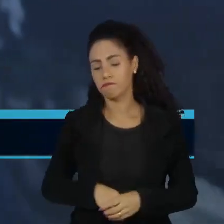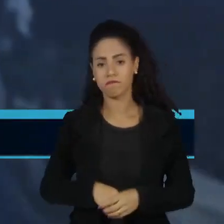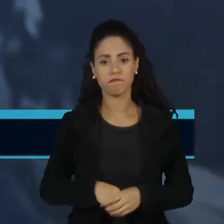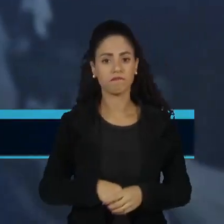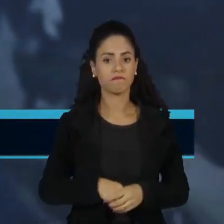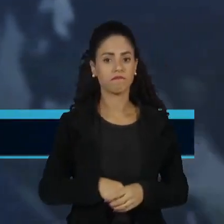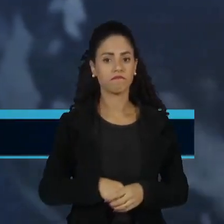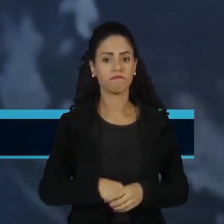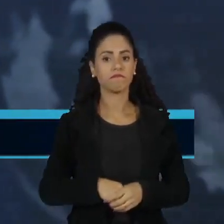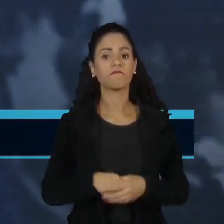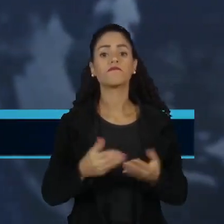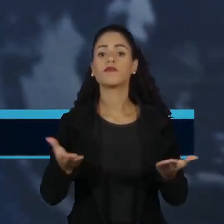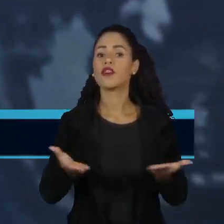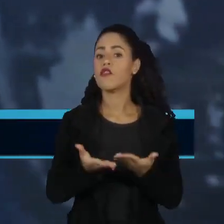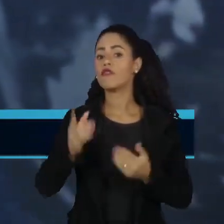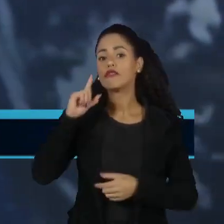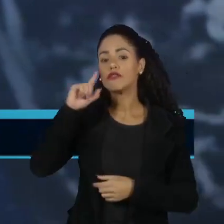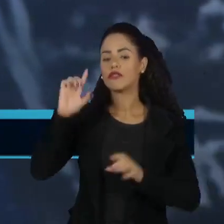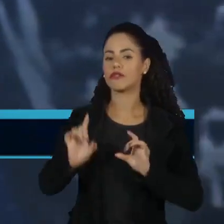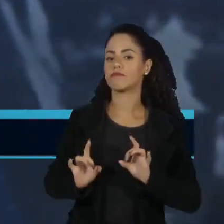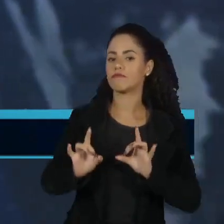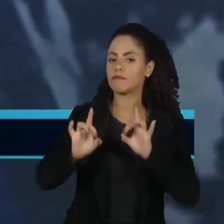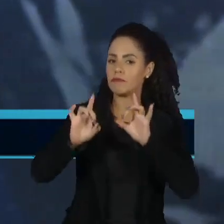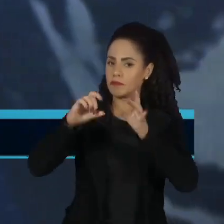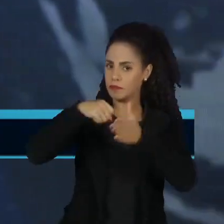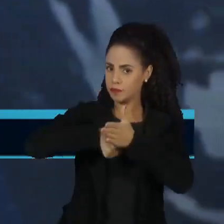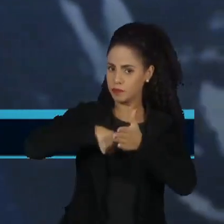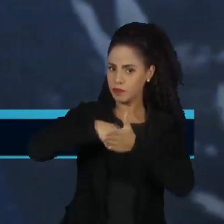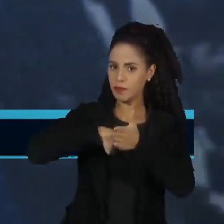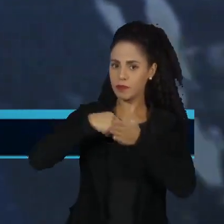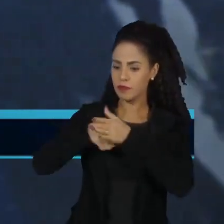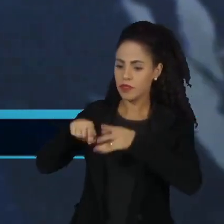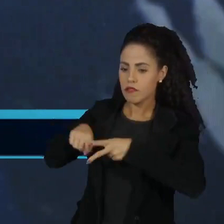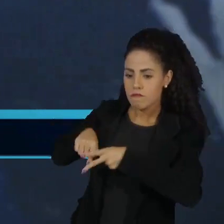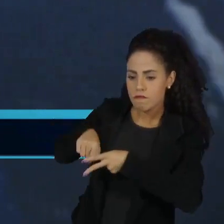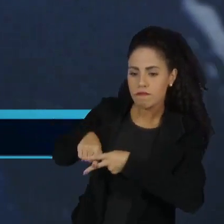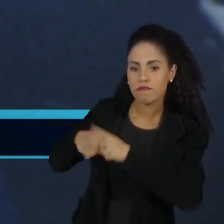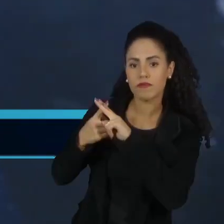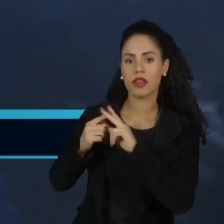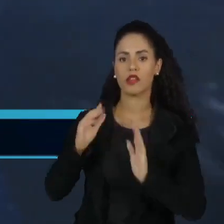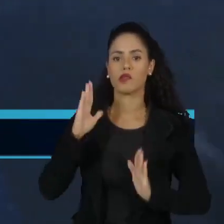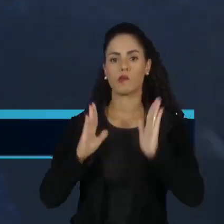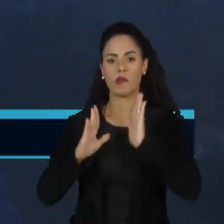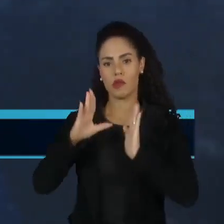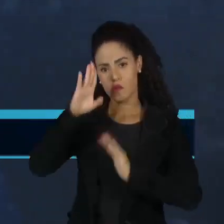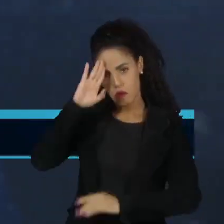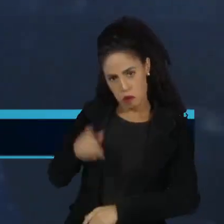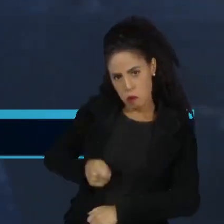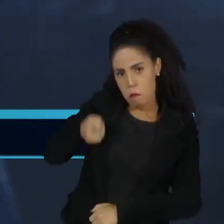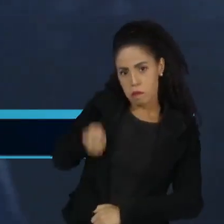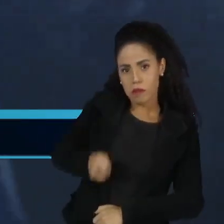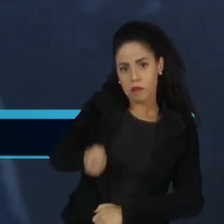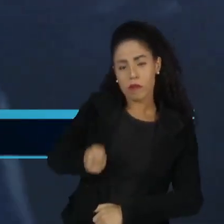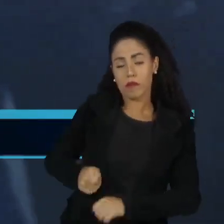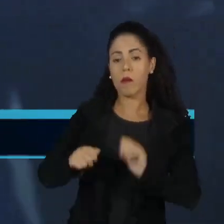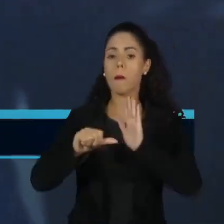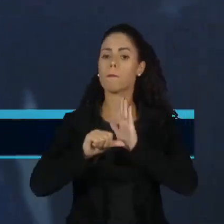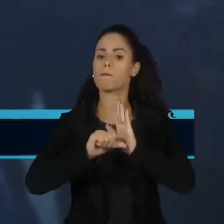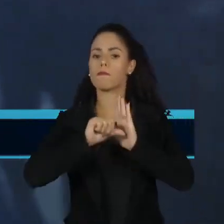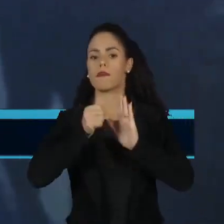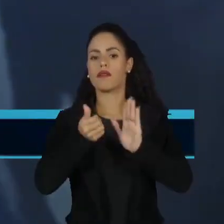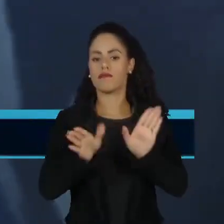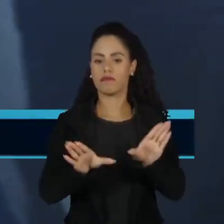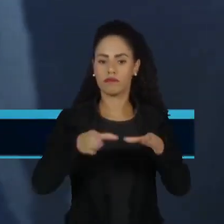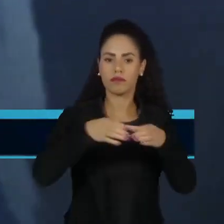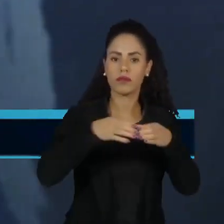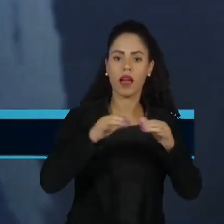E hoje foi um dia histórico na luta pelo reconhecimento de abusos cometidos durante a ditadura militar. Pela primeira vez, a Comissão